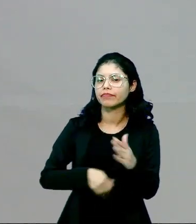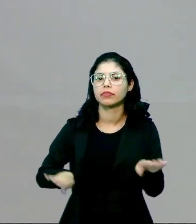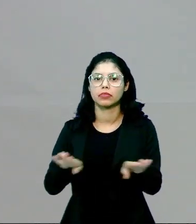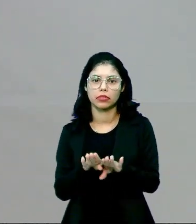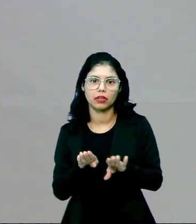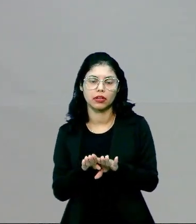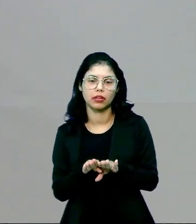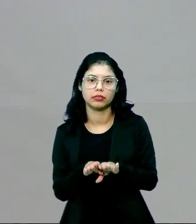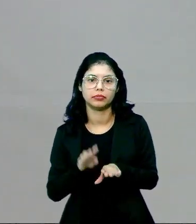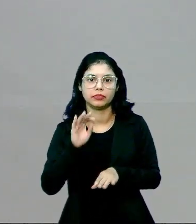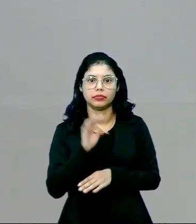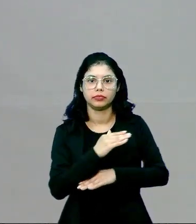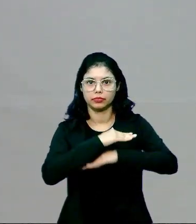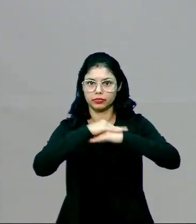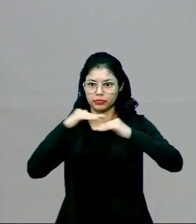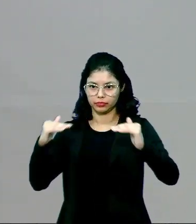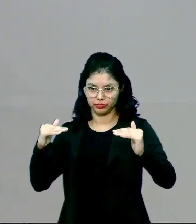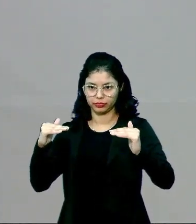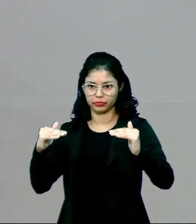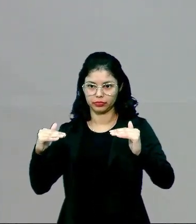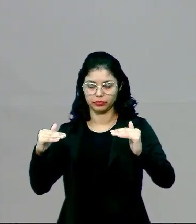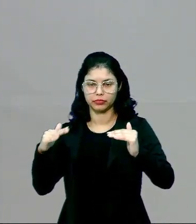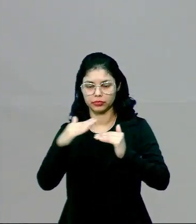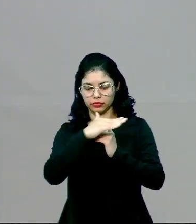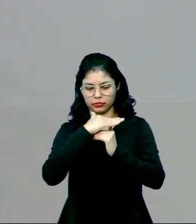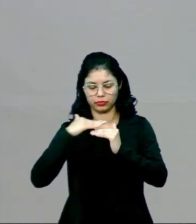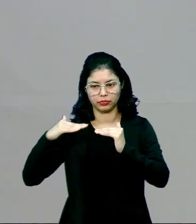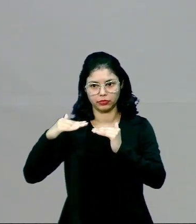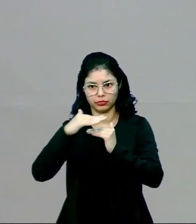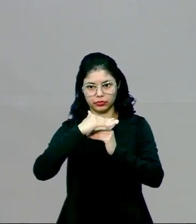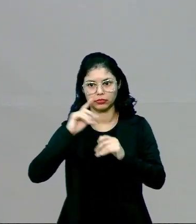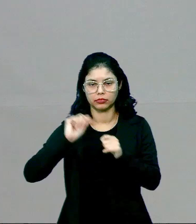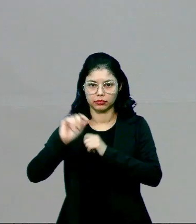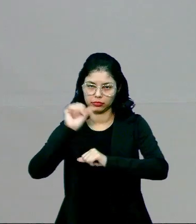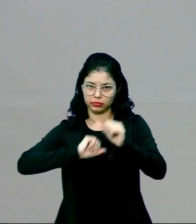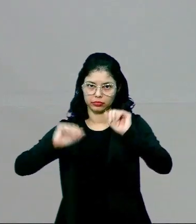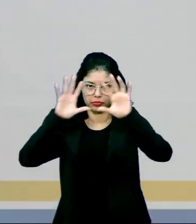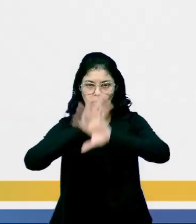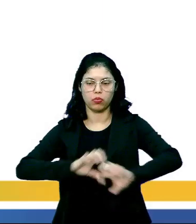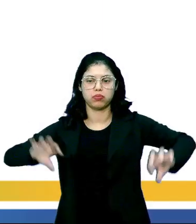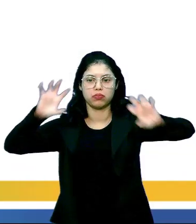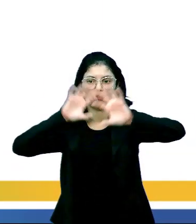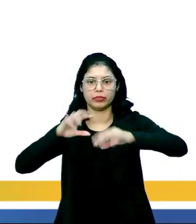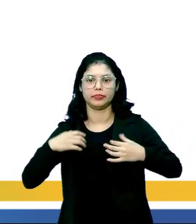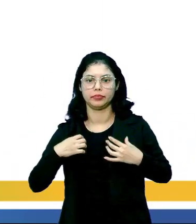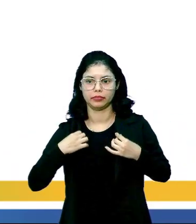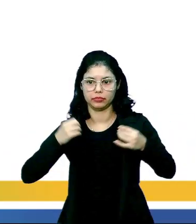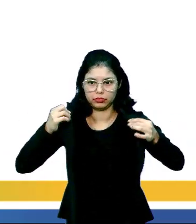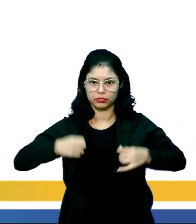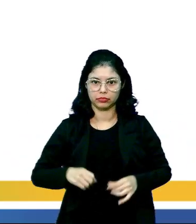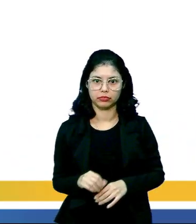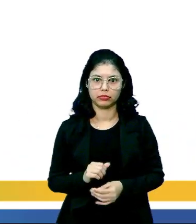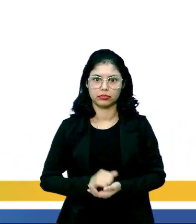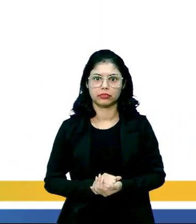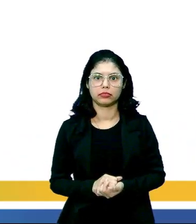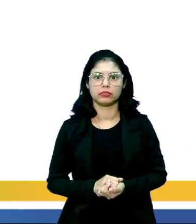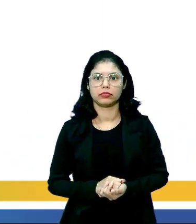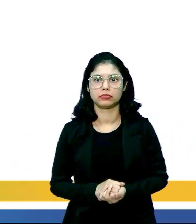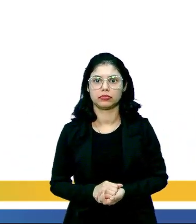a ter seus estômatos na parte superficial, pra poder fazer as trocas gasosas. Então, ela é considerada uma